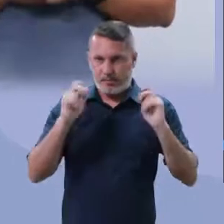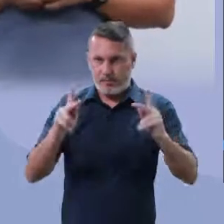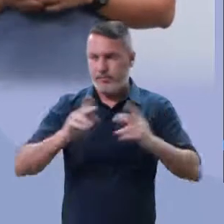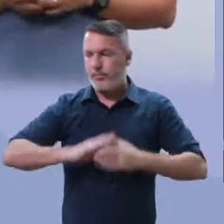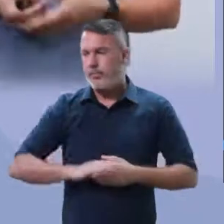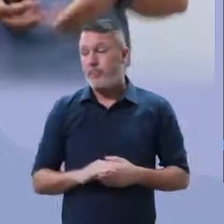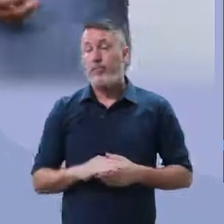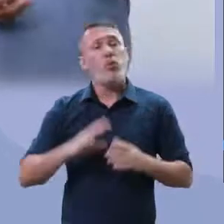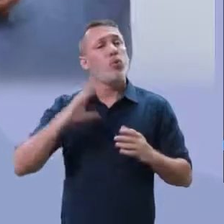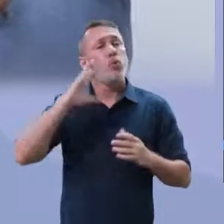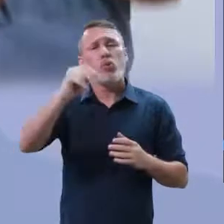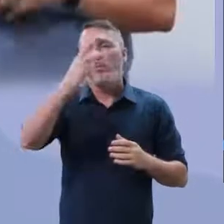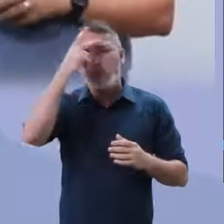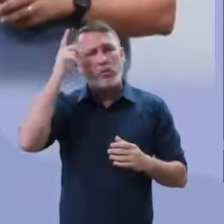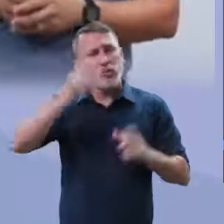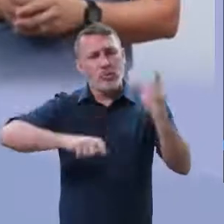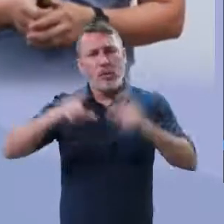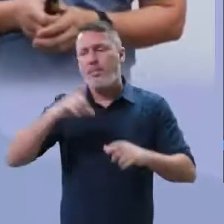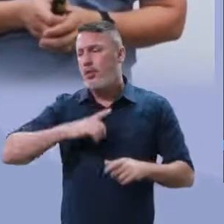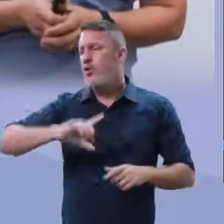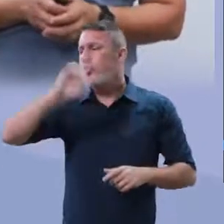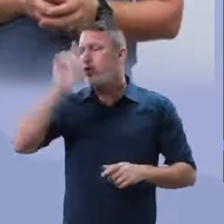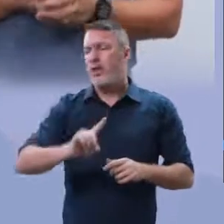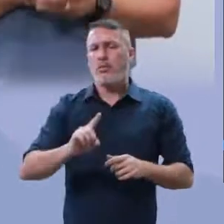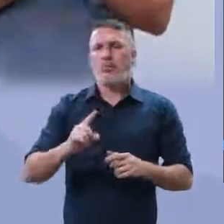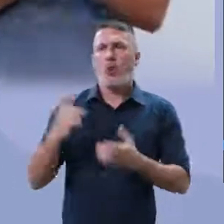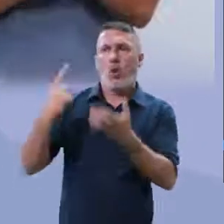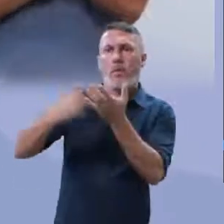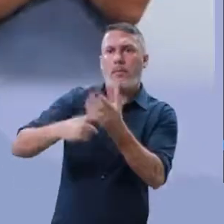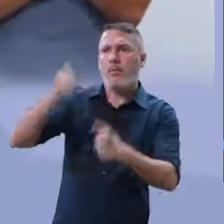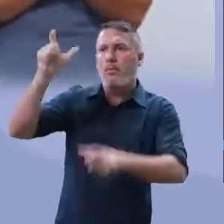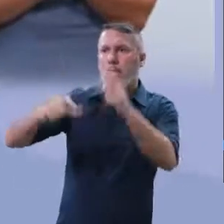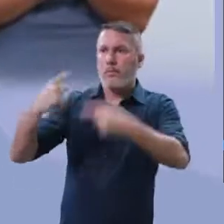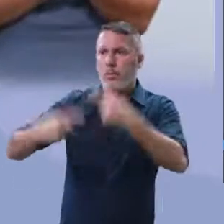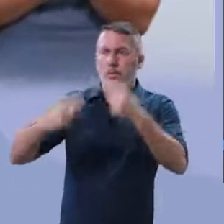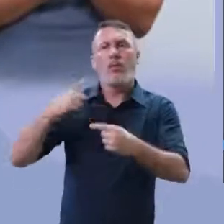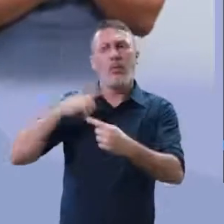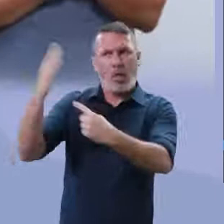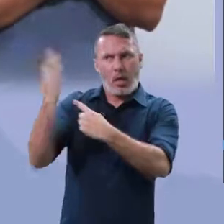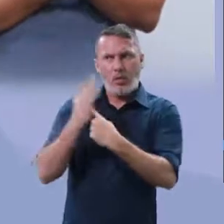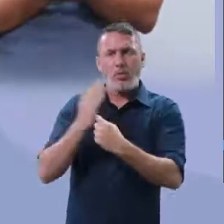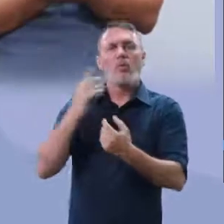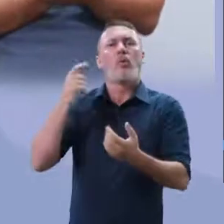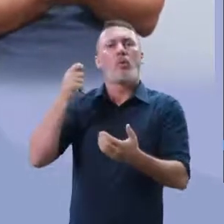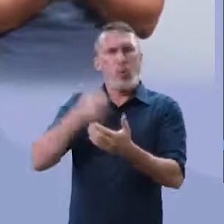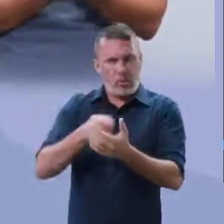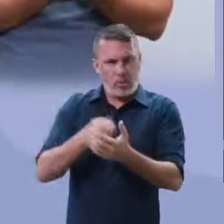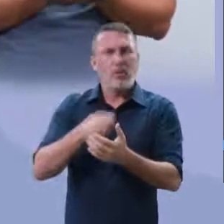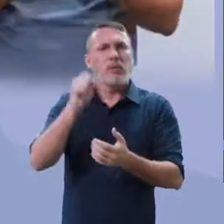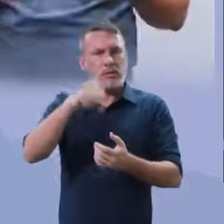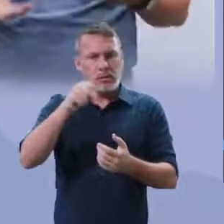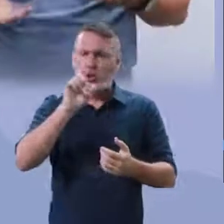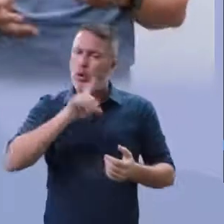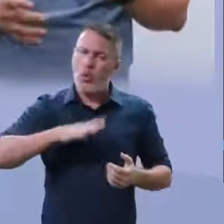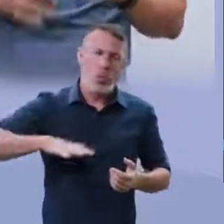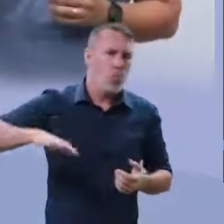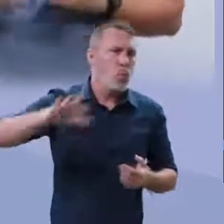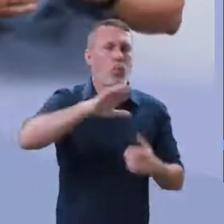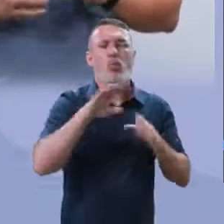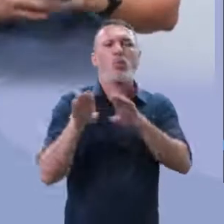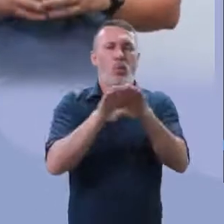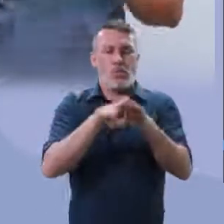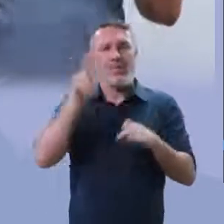coronavírus. Beleza? E todo cidadão tem direito ao comprometimento dos gestores de saúde para que os princípios anteriores sejam cumpridos.